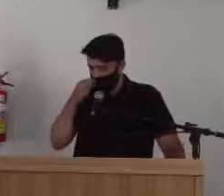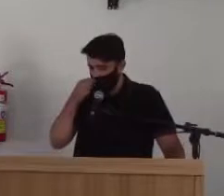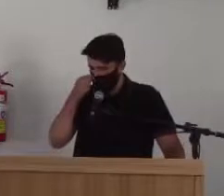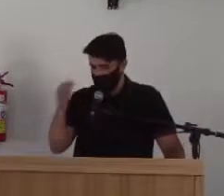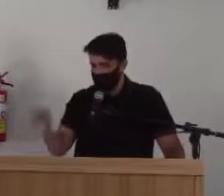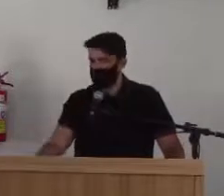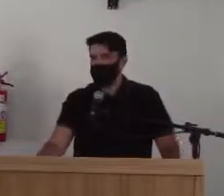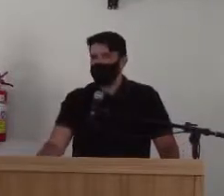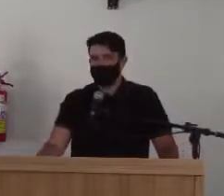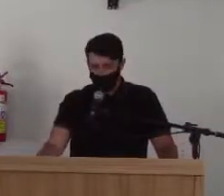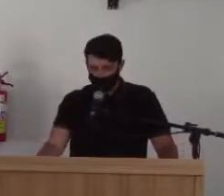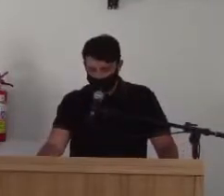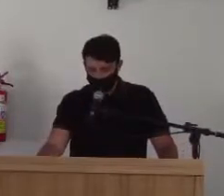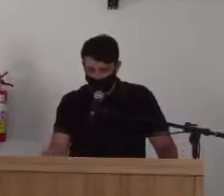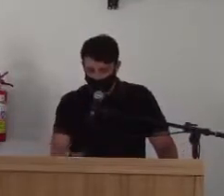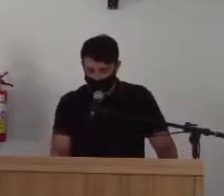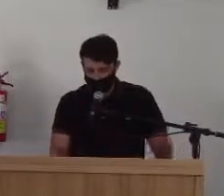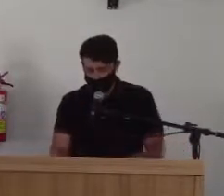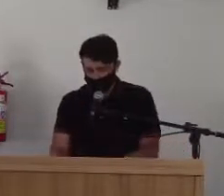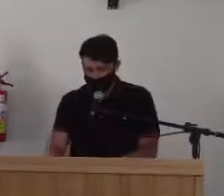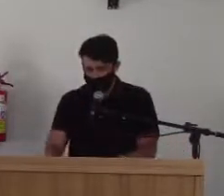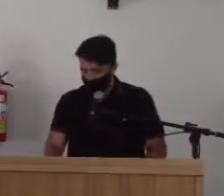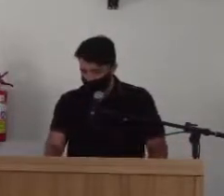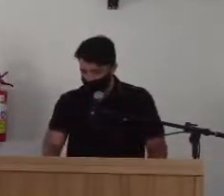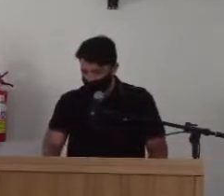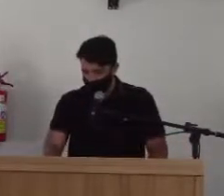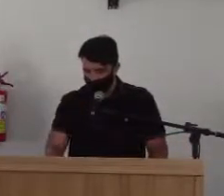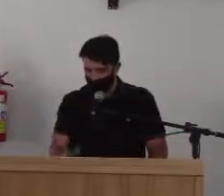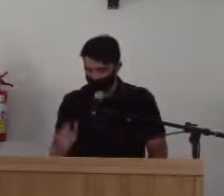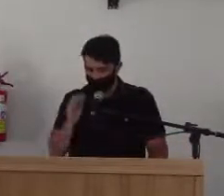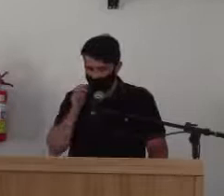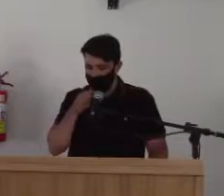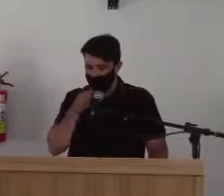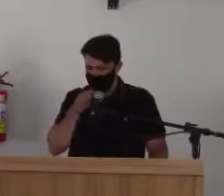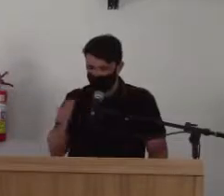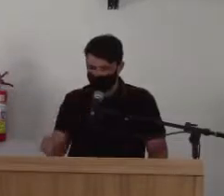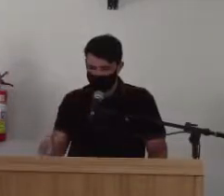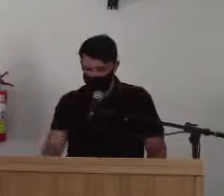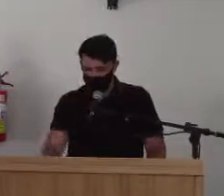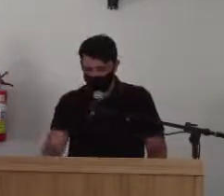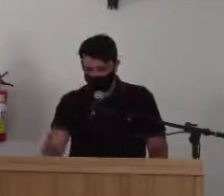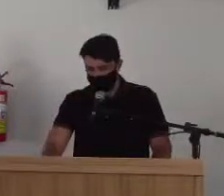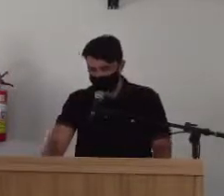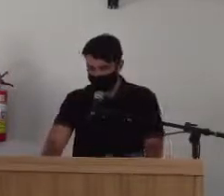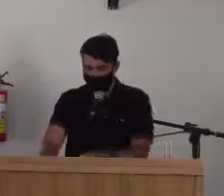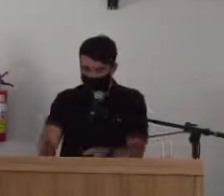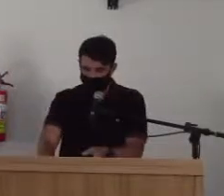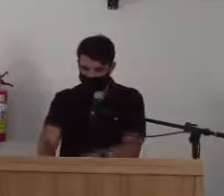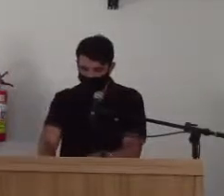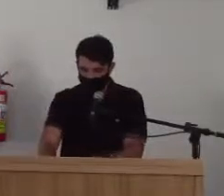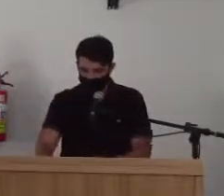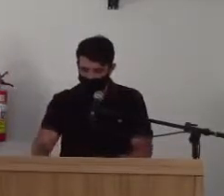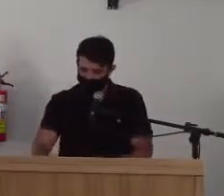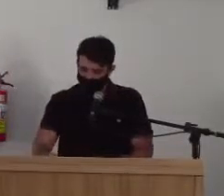tarde. Boa tarde aos servidores da casa. O texto que eu vou ler hoje está em 1 Coríntios, card escrito